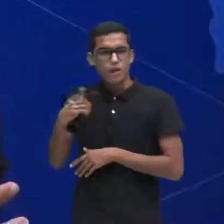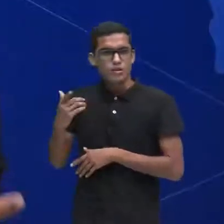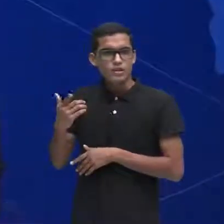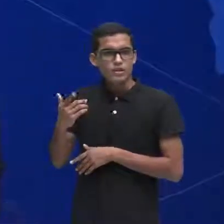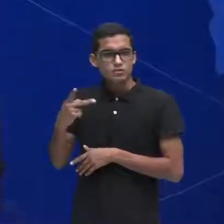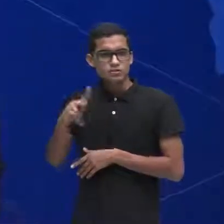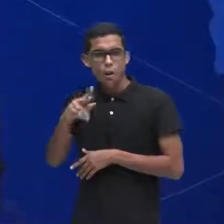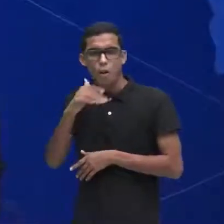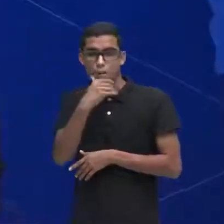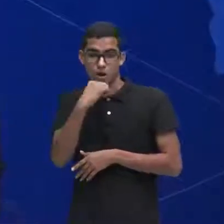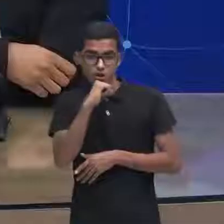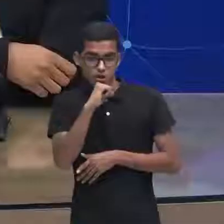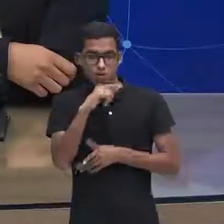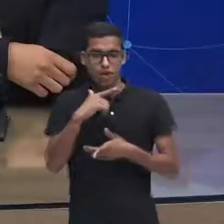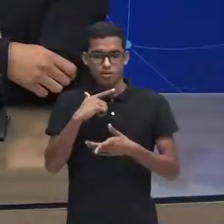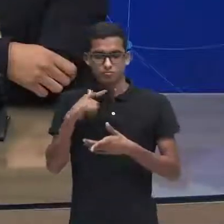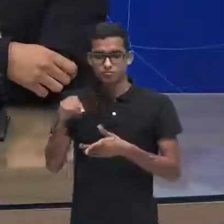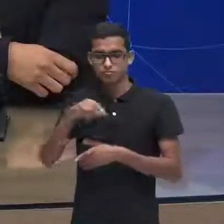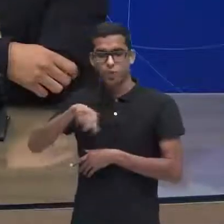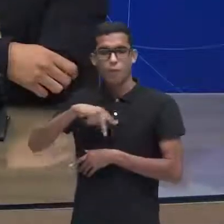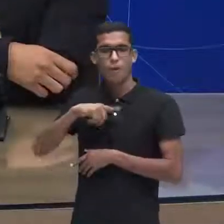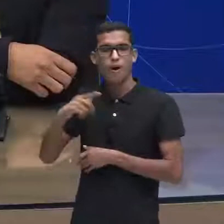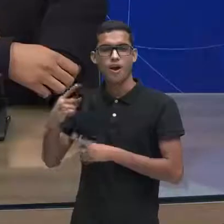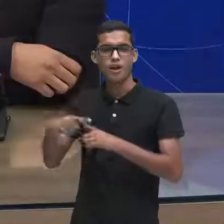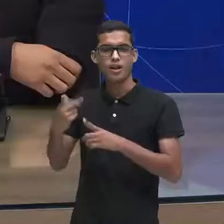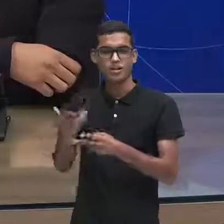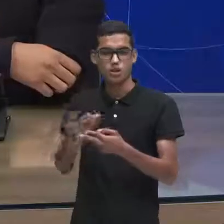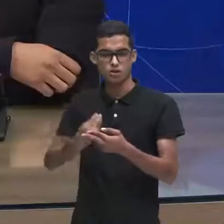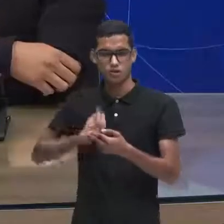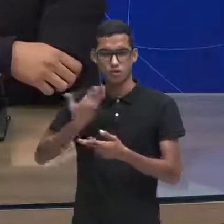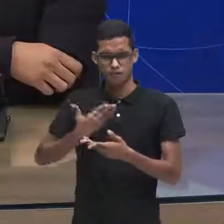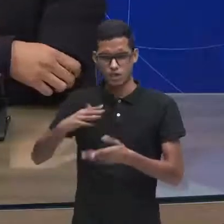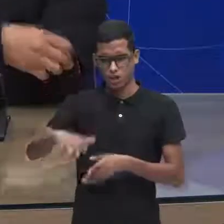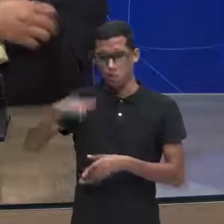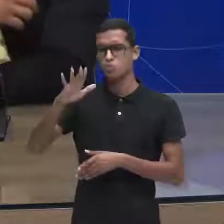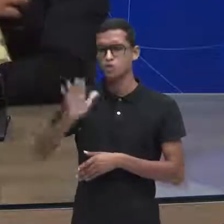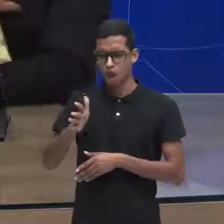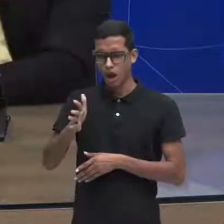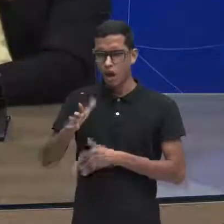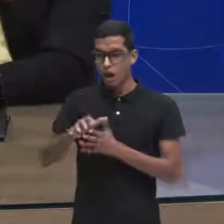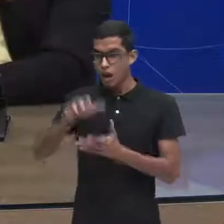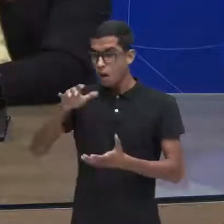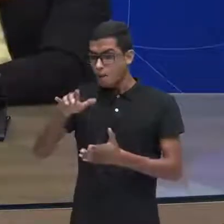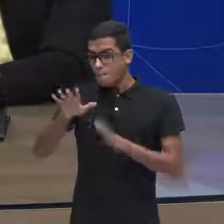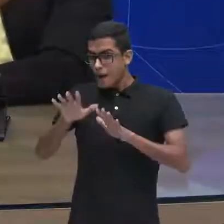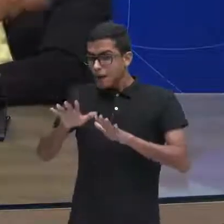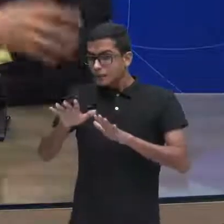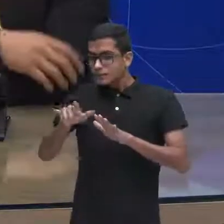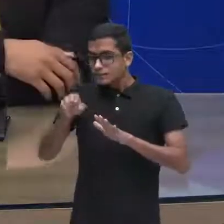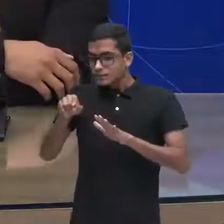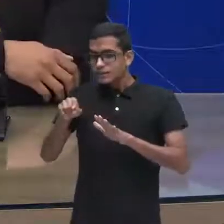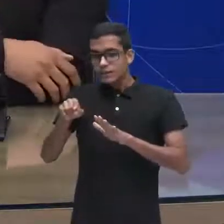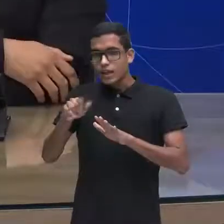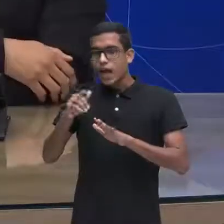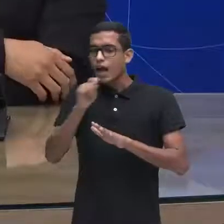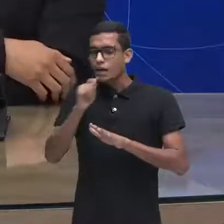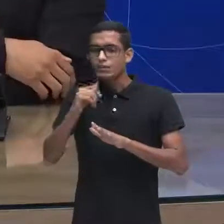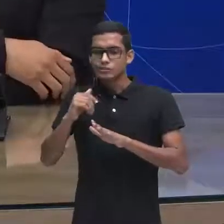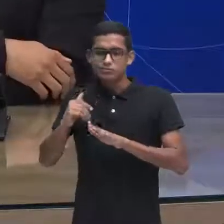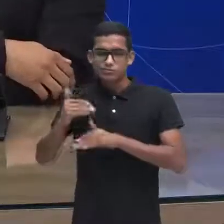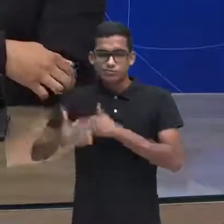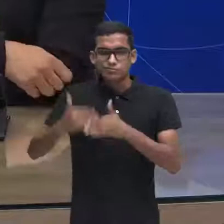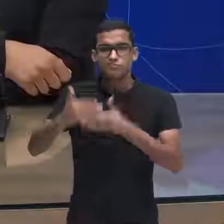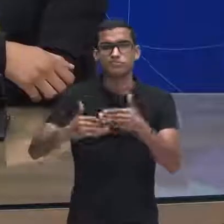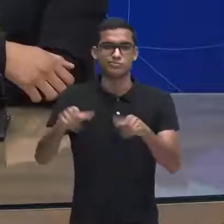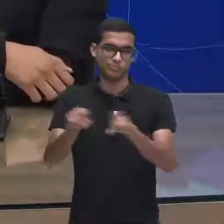pronta e terminada, tu consegue entender que as pessoas erram mesmo, a gente consegue identificar, eu também erro, se eu erro,